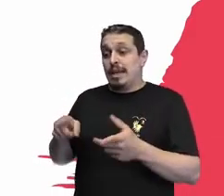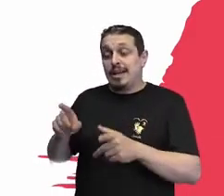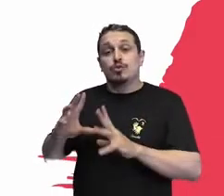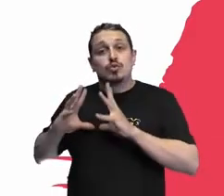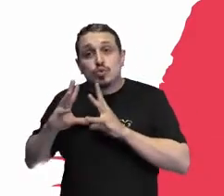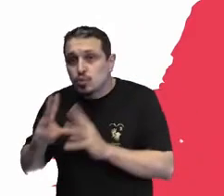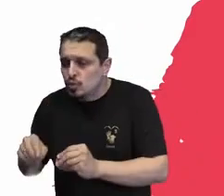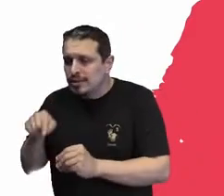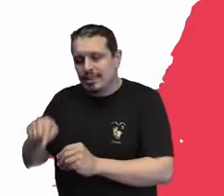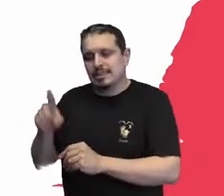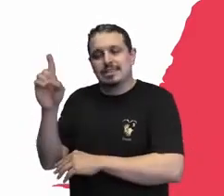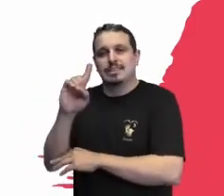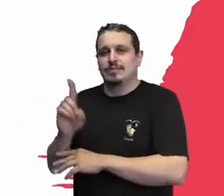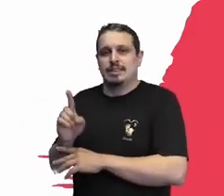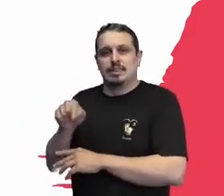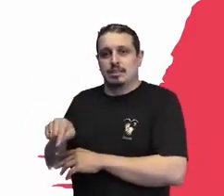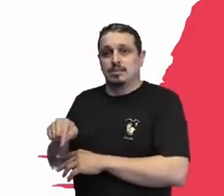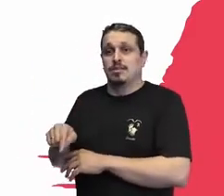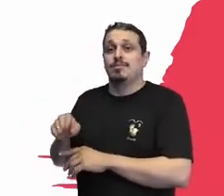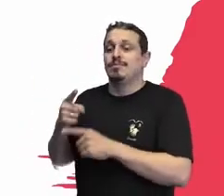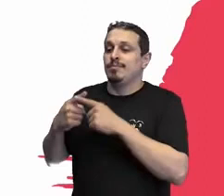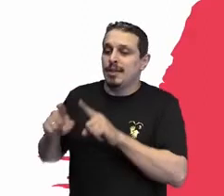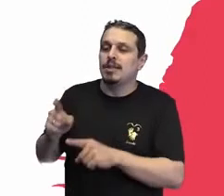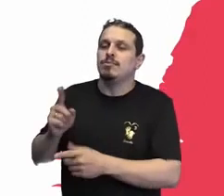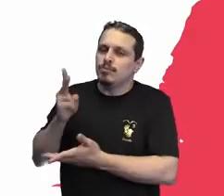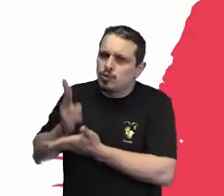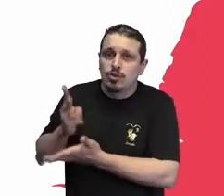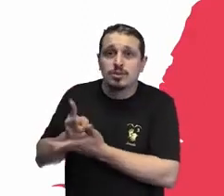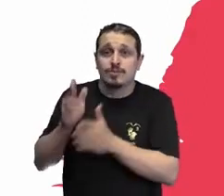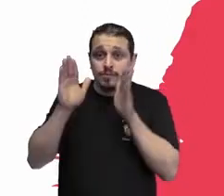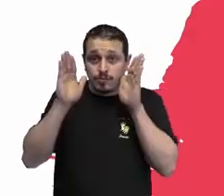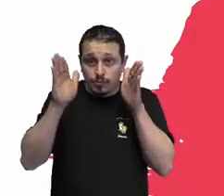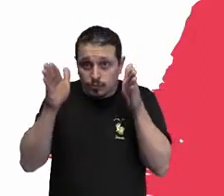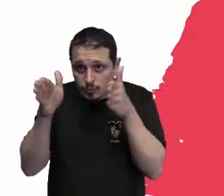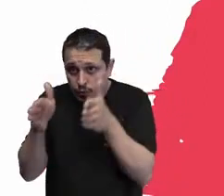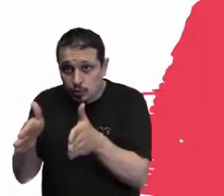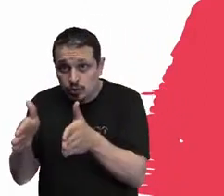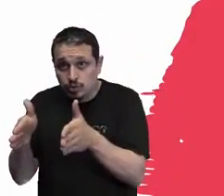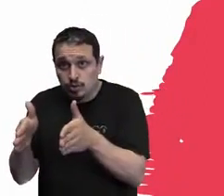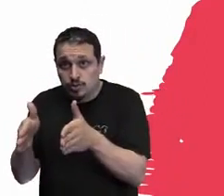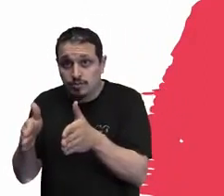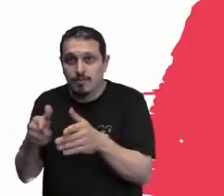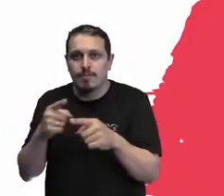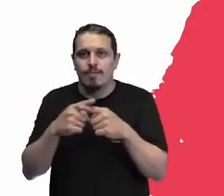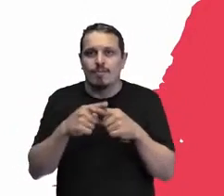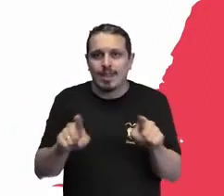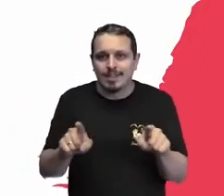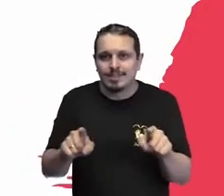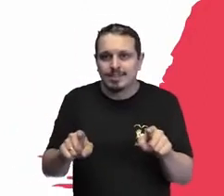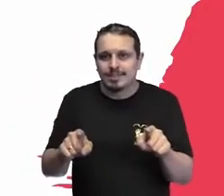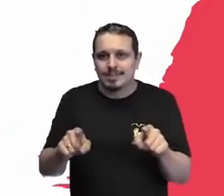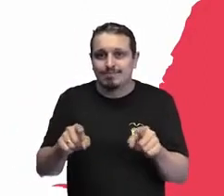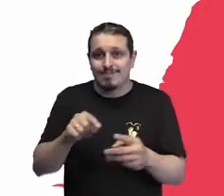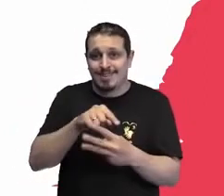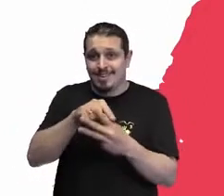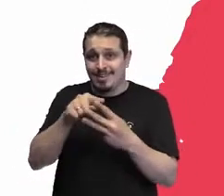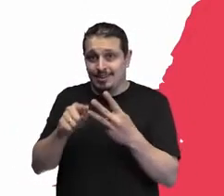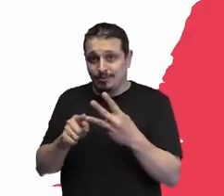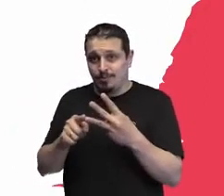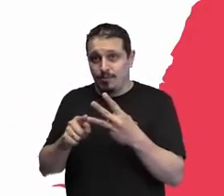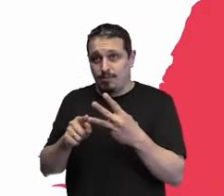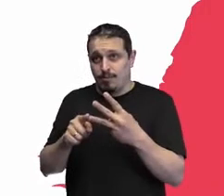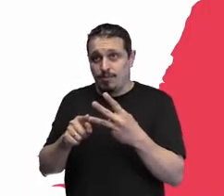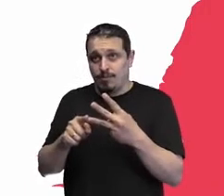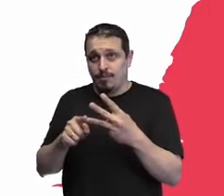deficiência, mas nós focamos, por conta, aquela foto lá passou rápida, mas o Nico, a Gabi e o João, eles estão enquadrados